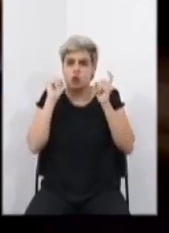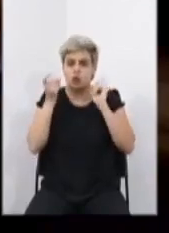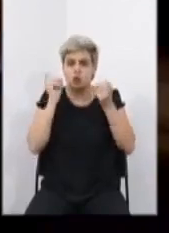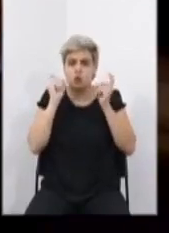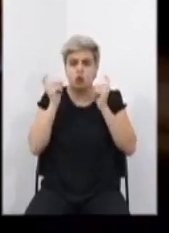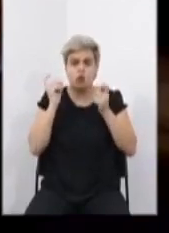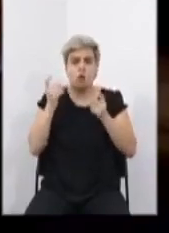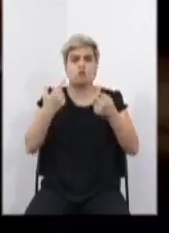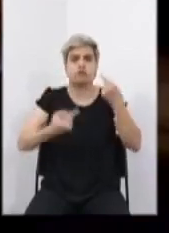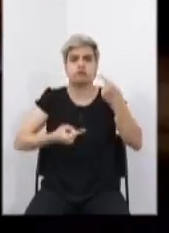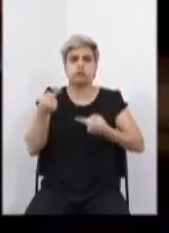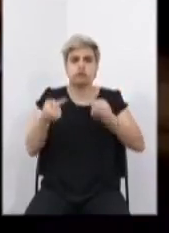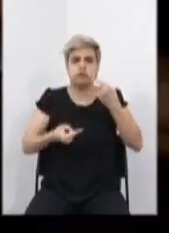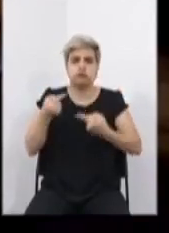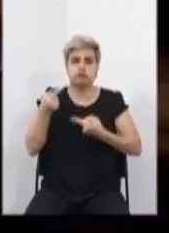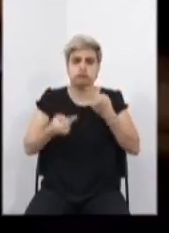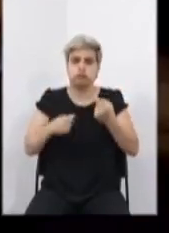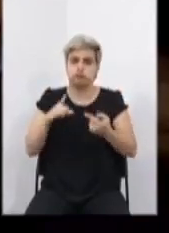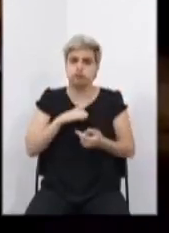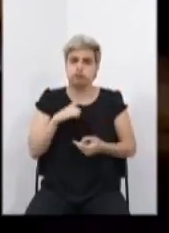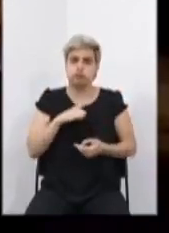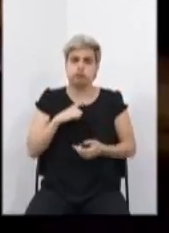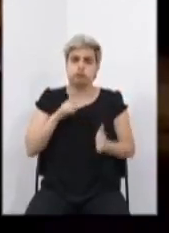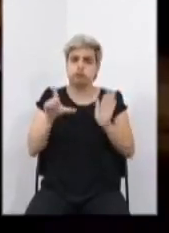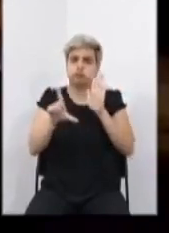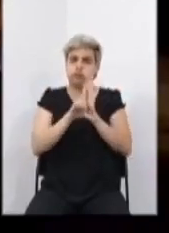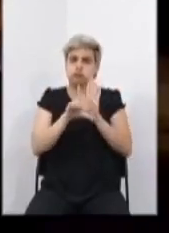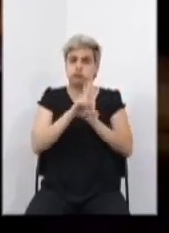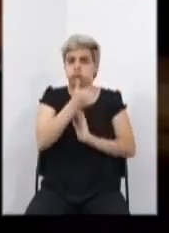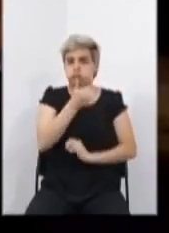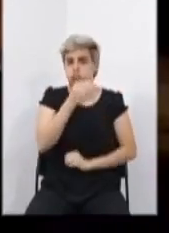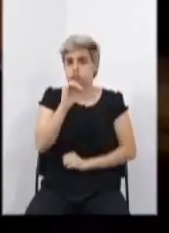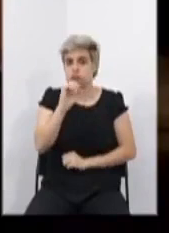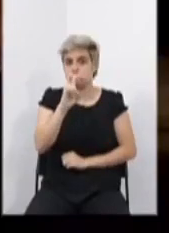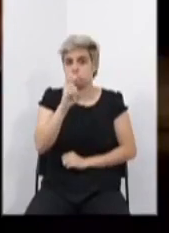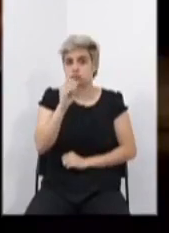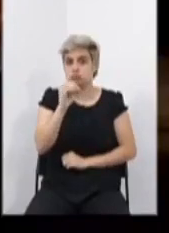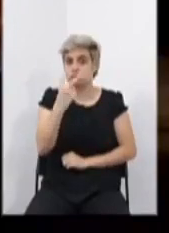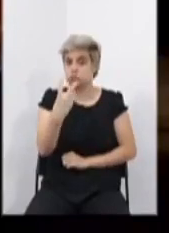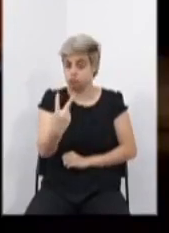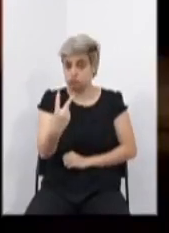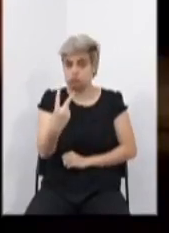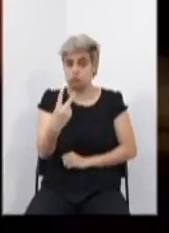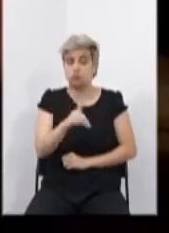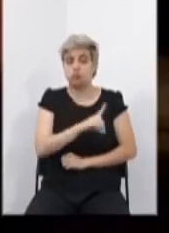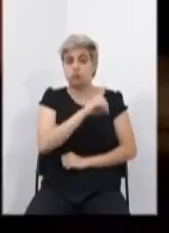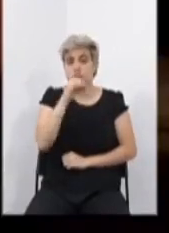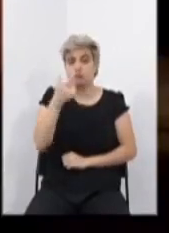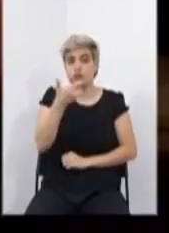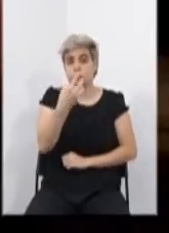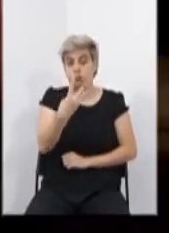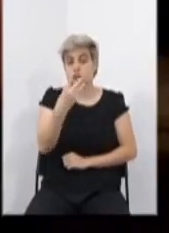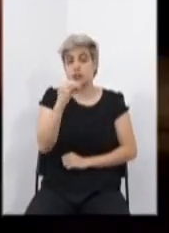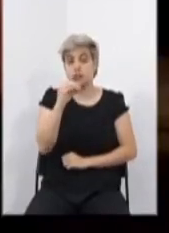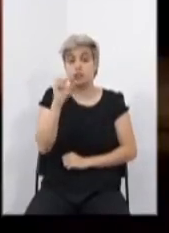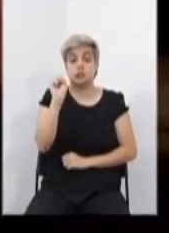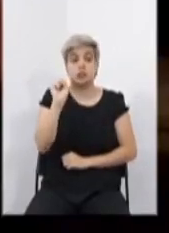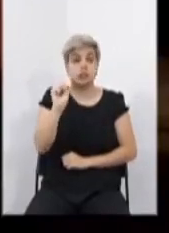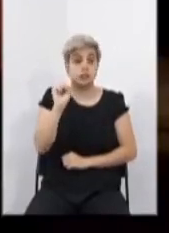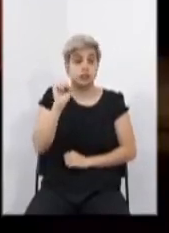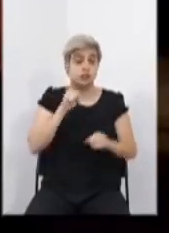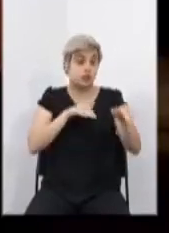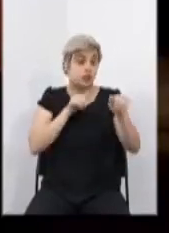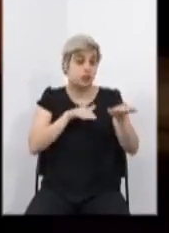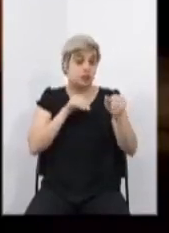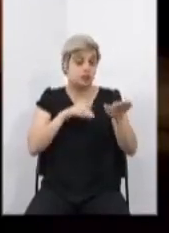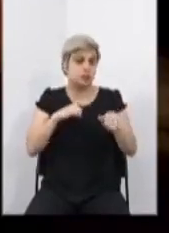discutir o decreto federal 10.502, de 30 de setembro do corrente ano, que